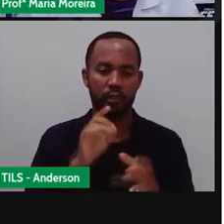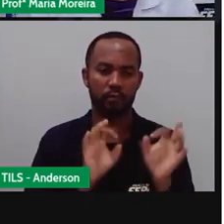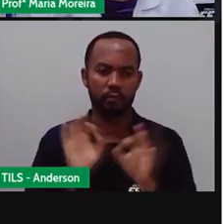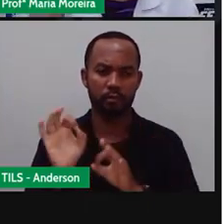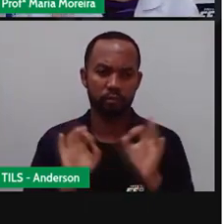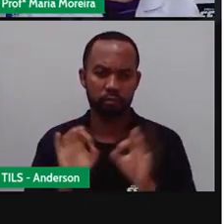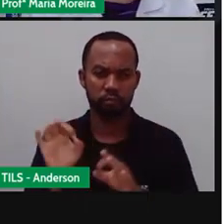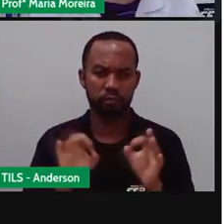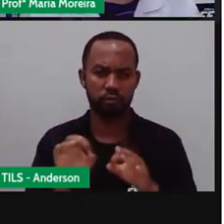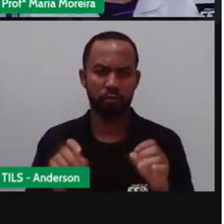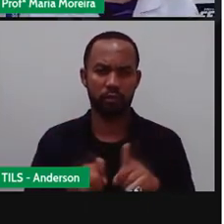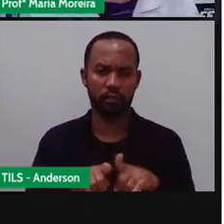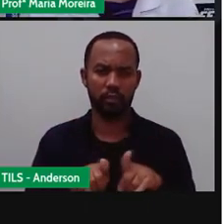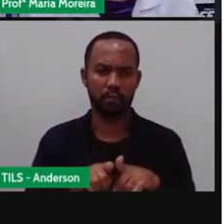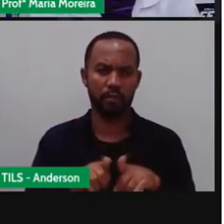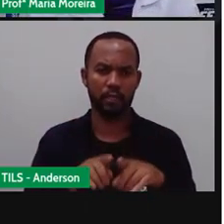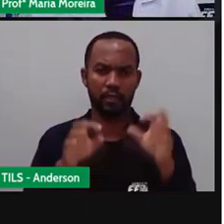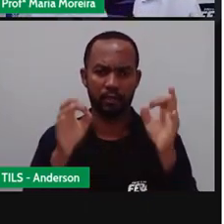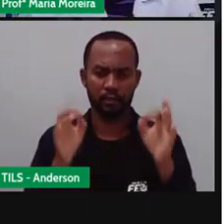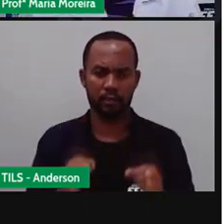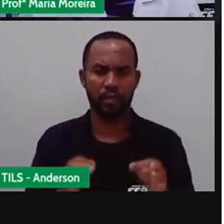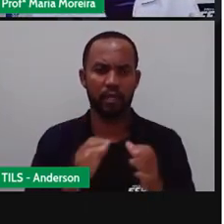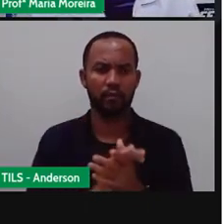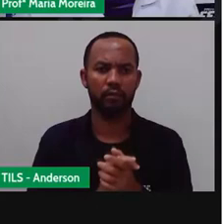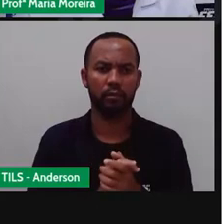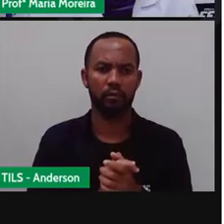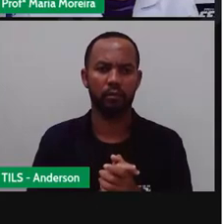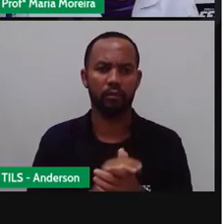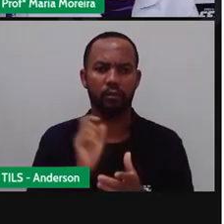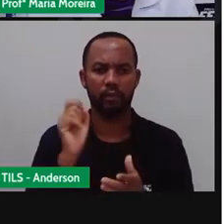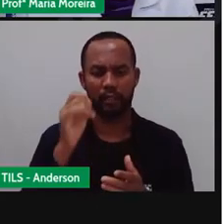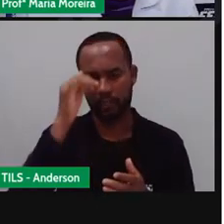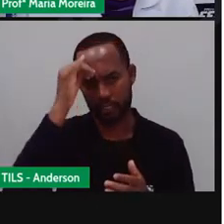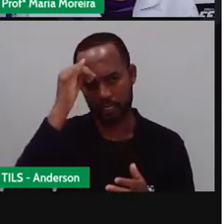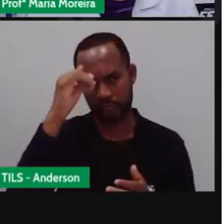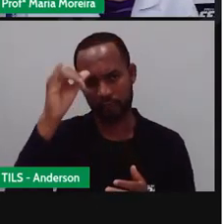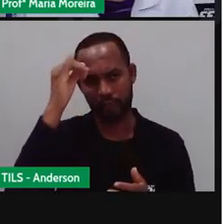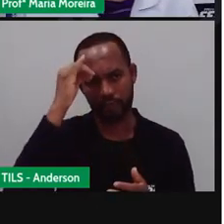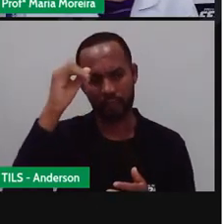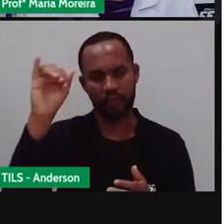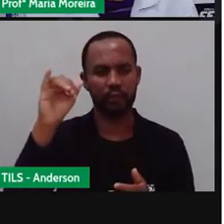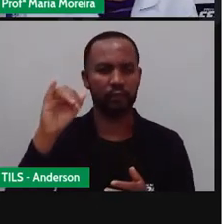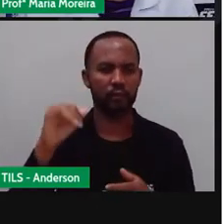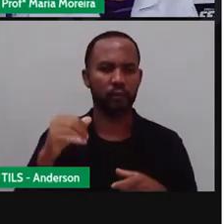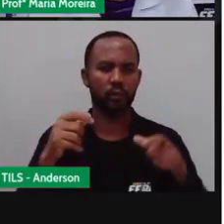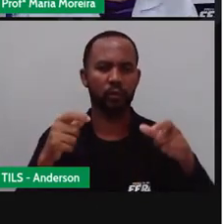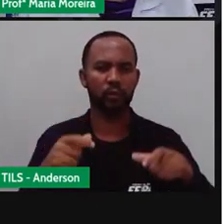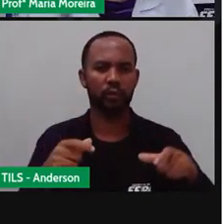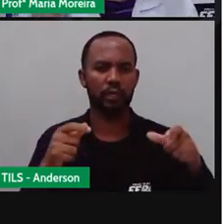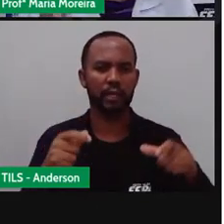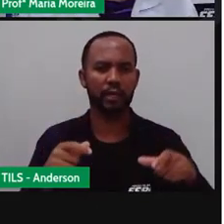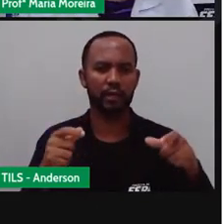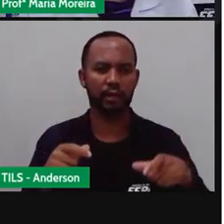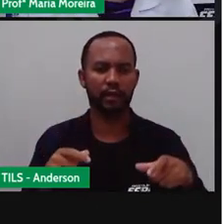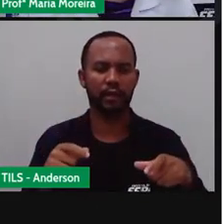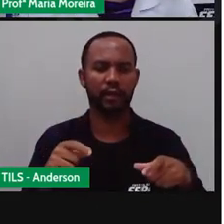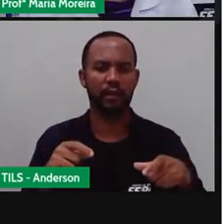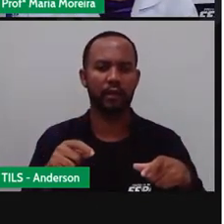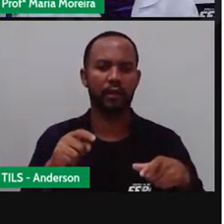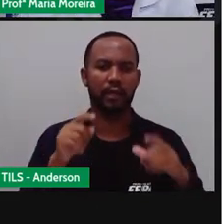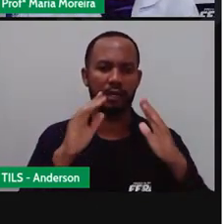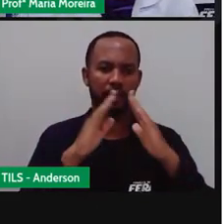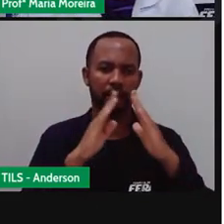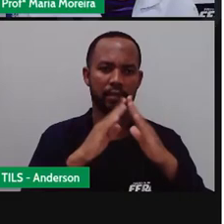Fazendo esse descarte apropriado Estaremos evitando o quê? A exposição do ambiente No caso, quem é o ambiente? A sua